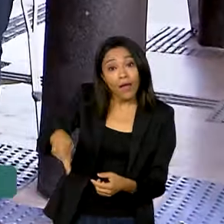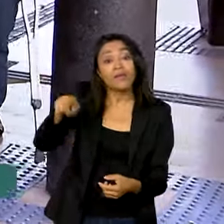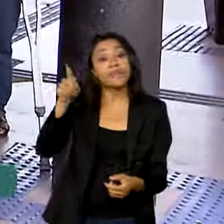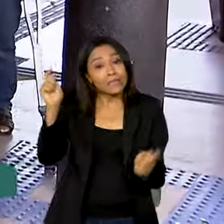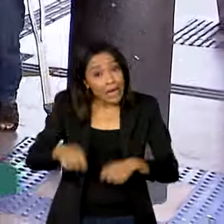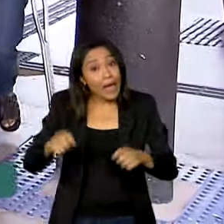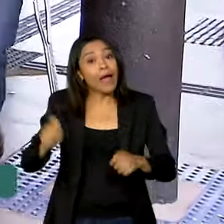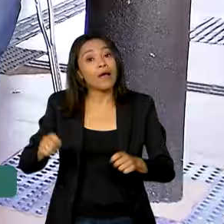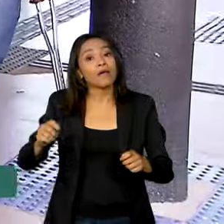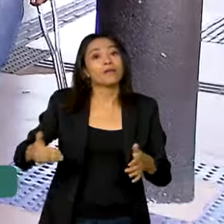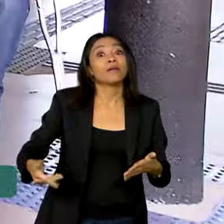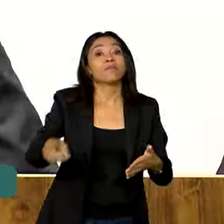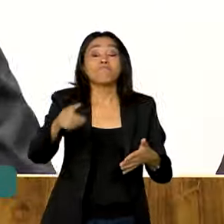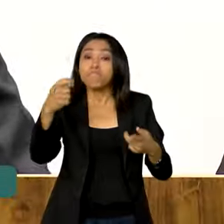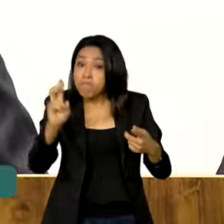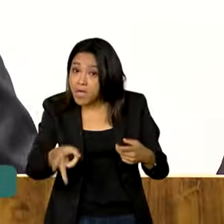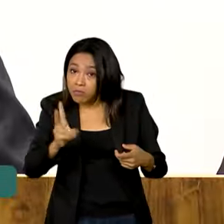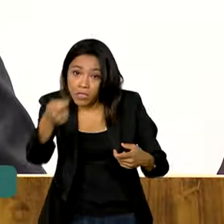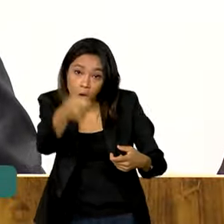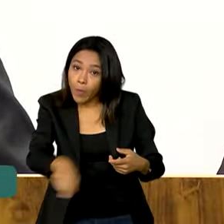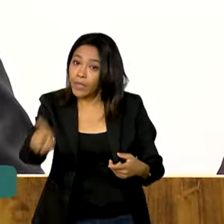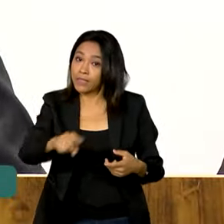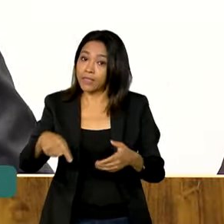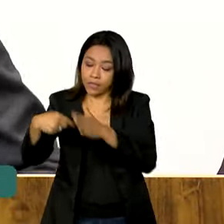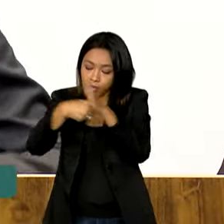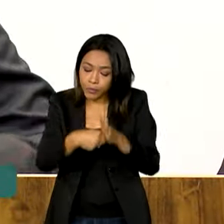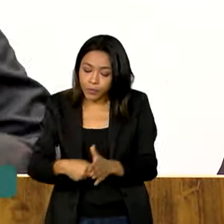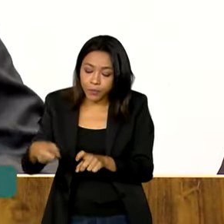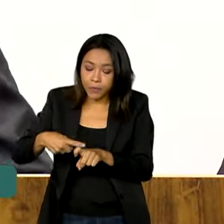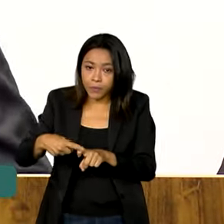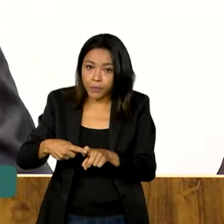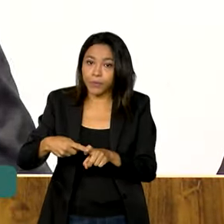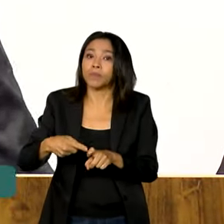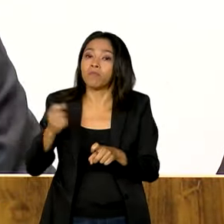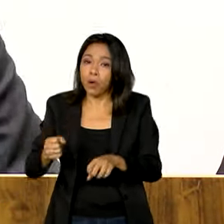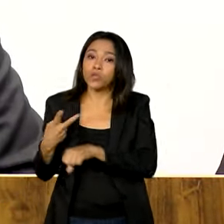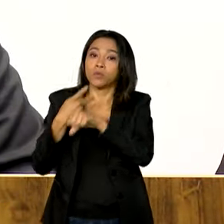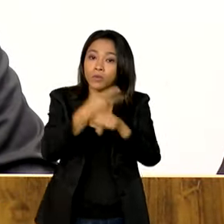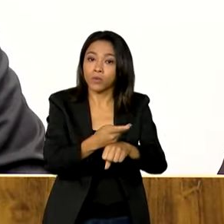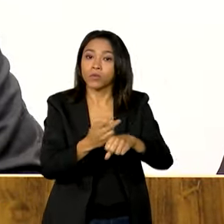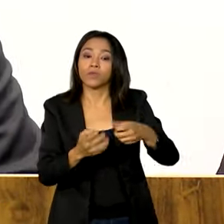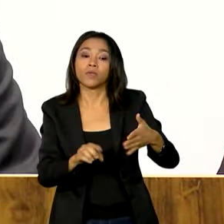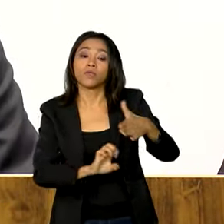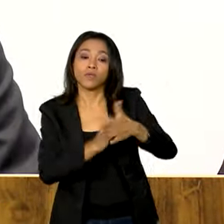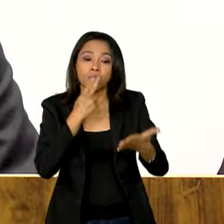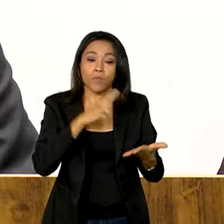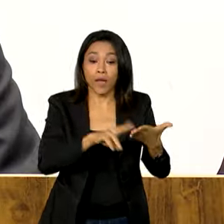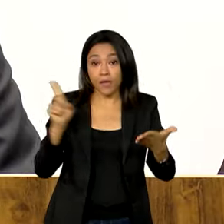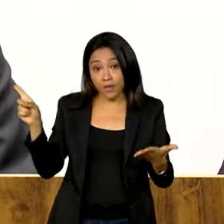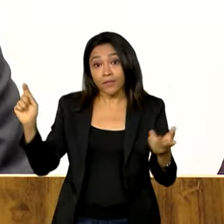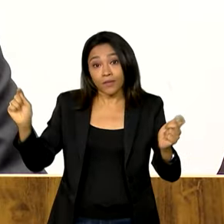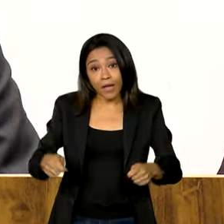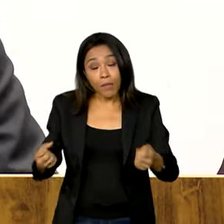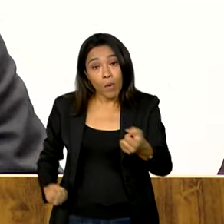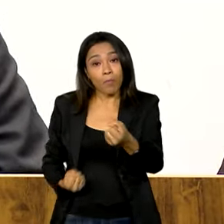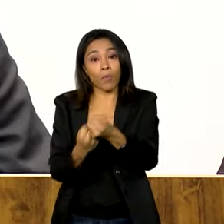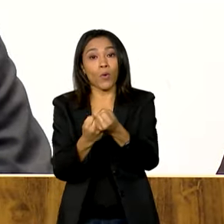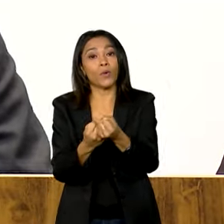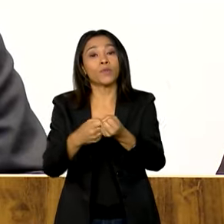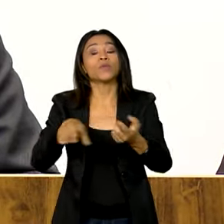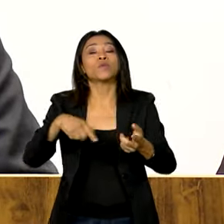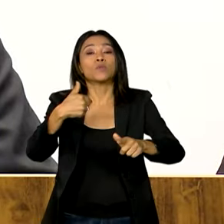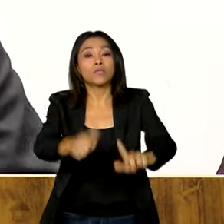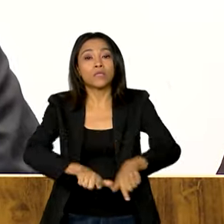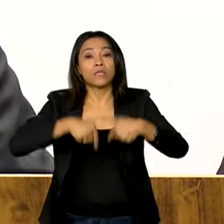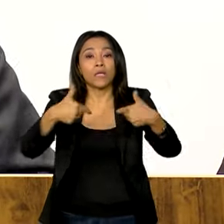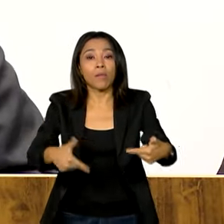realização da perícia médica. Com esse convênio aqui, a gente consegue dar uma grande amplitude para o serviço do INSS. E a